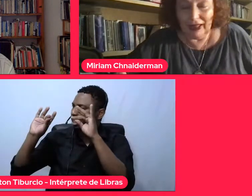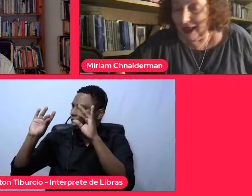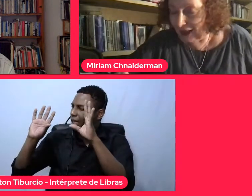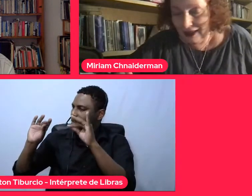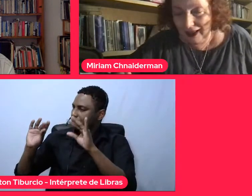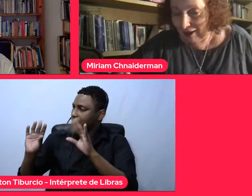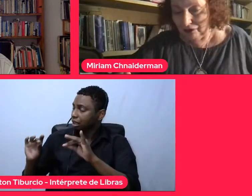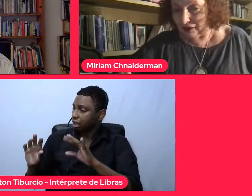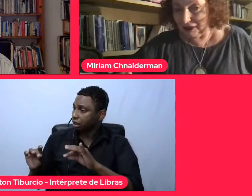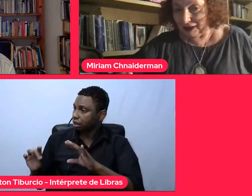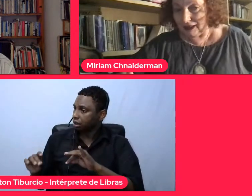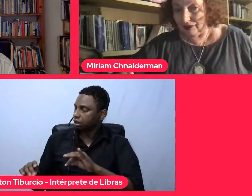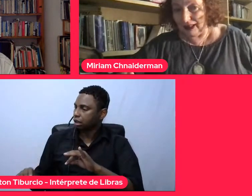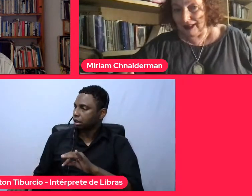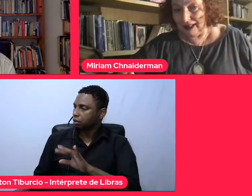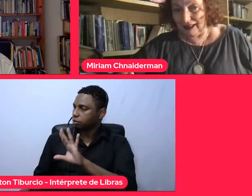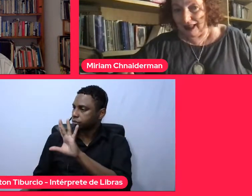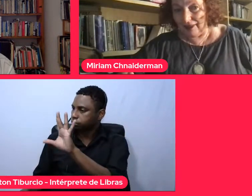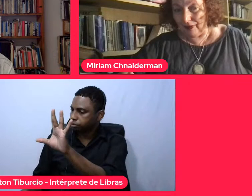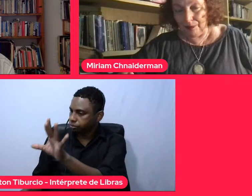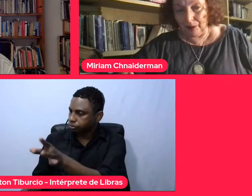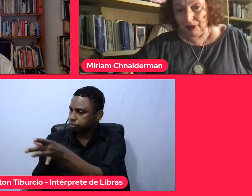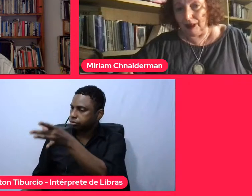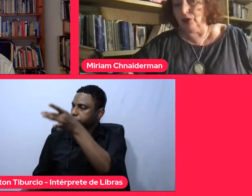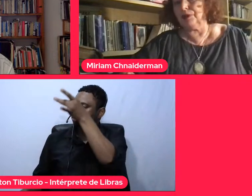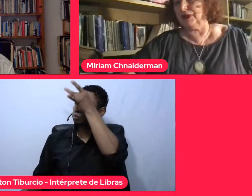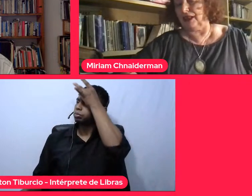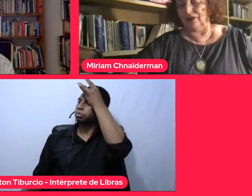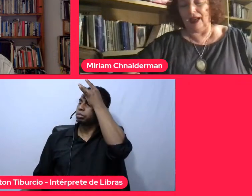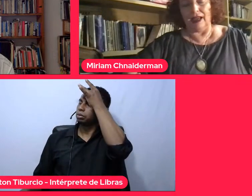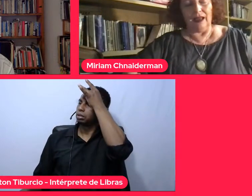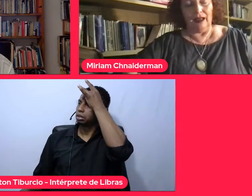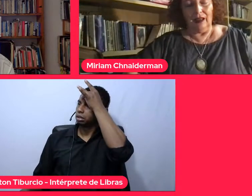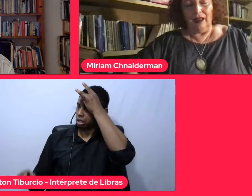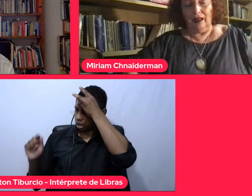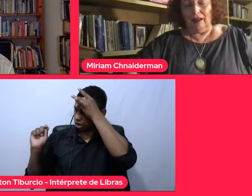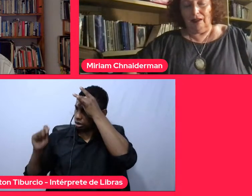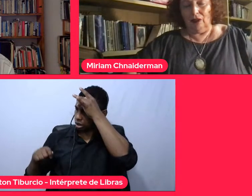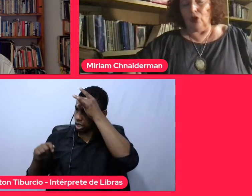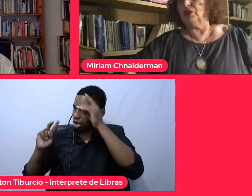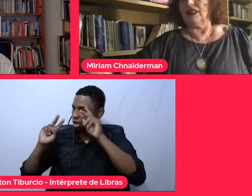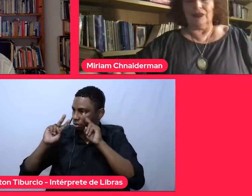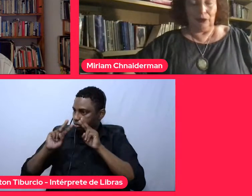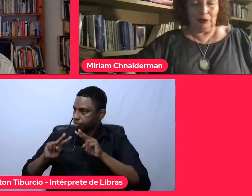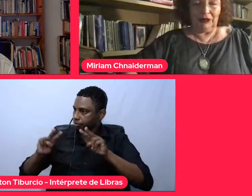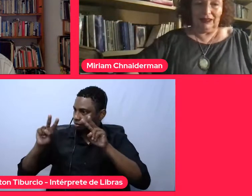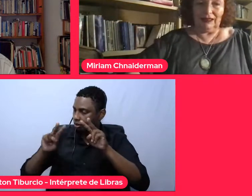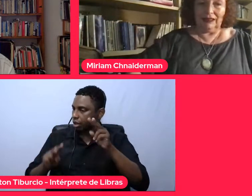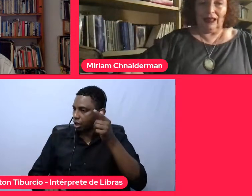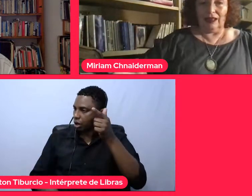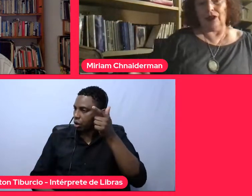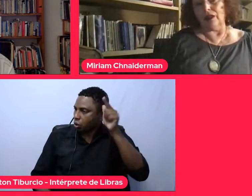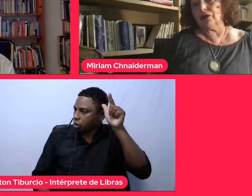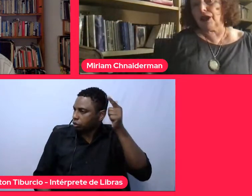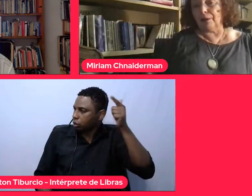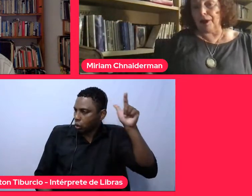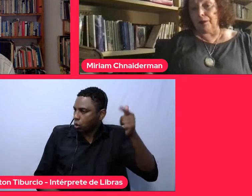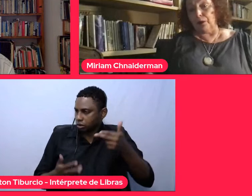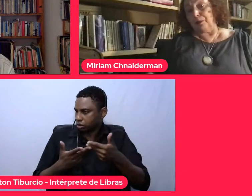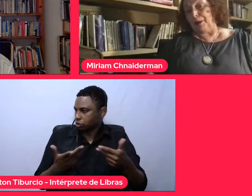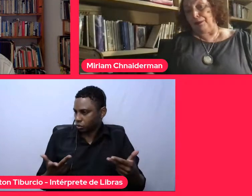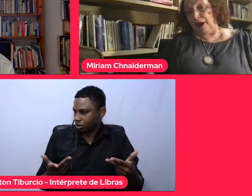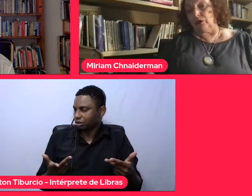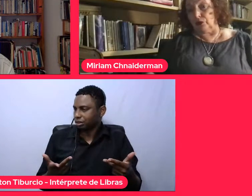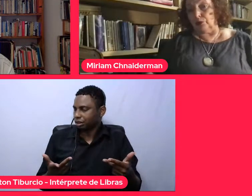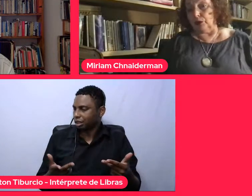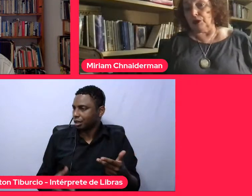você vai carregar com você, você vai sair de lá e vai poder observar outras coisas, eu acho que o